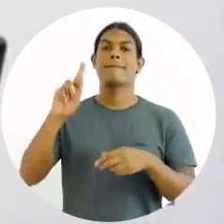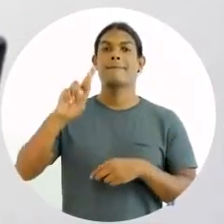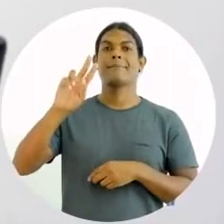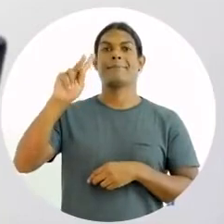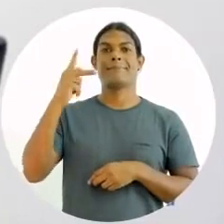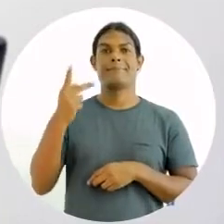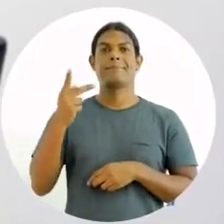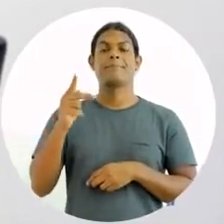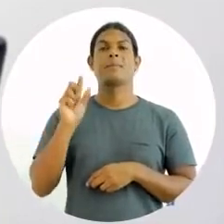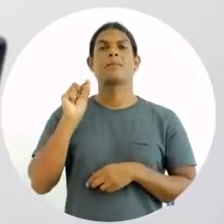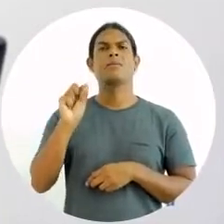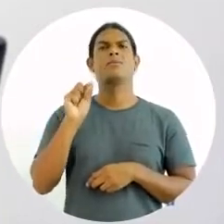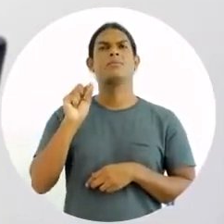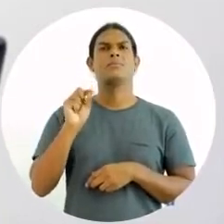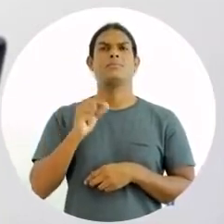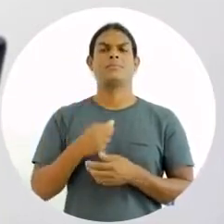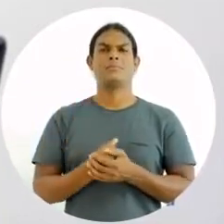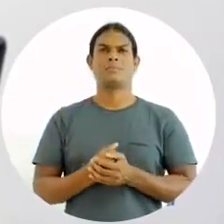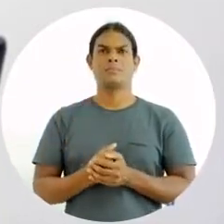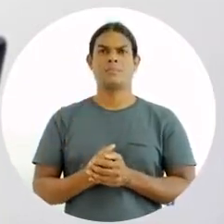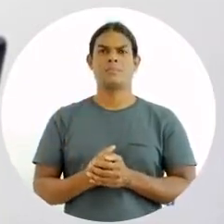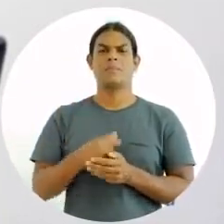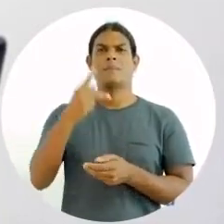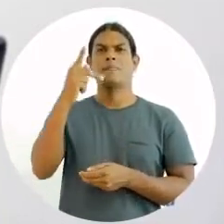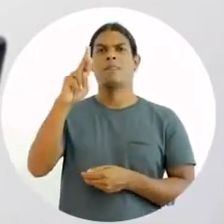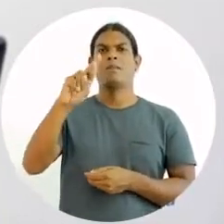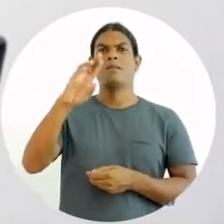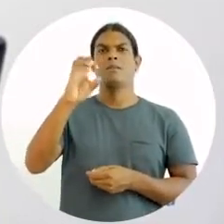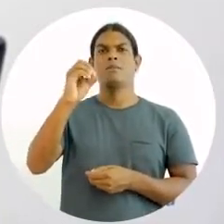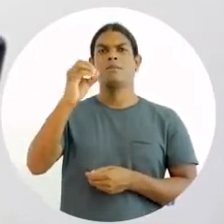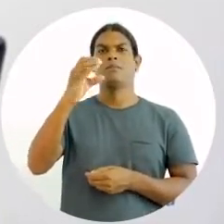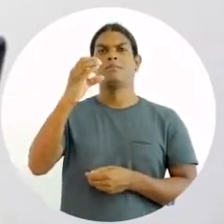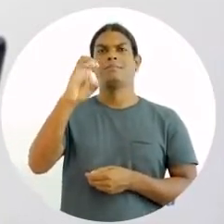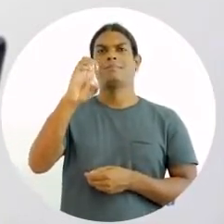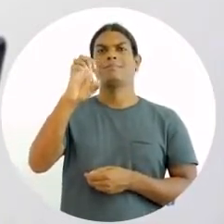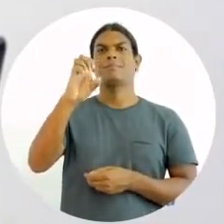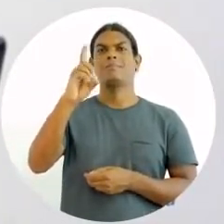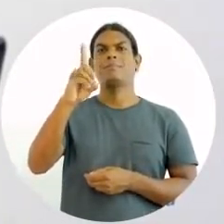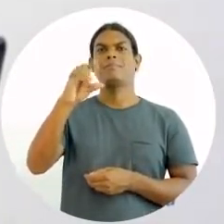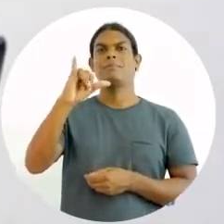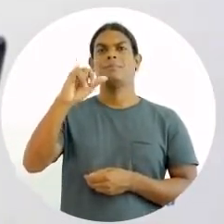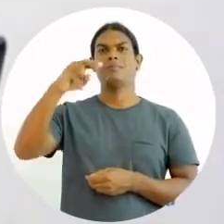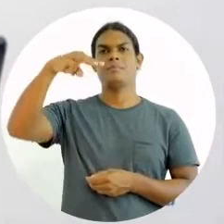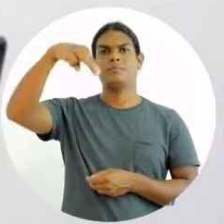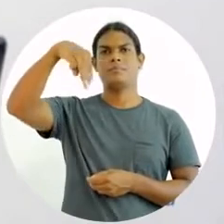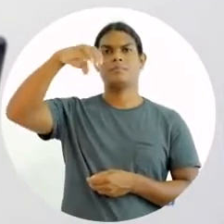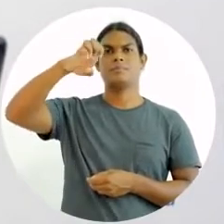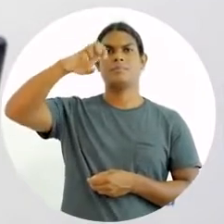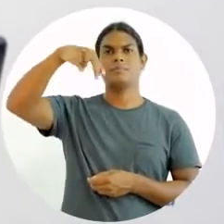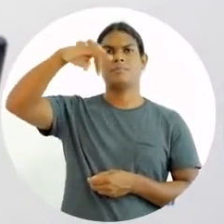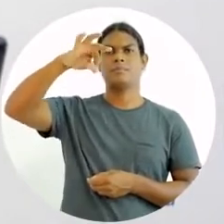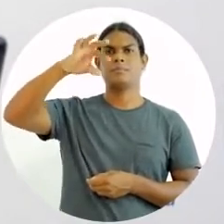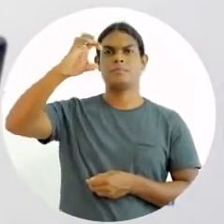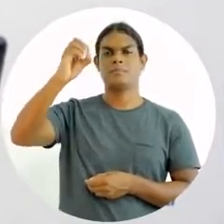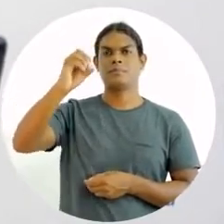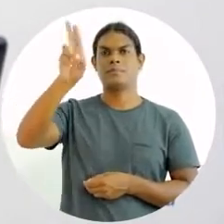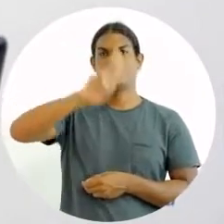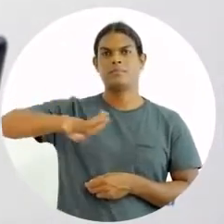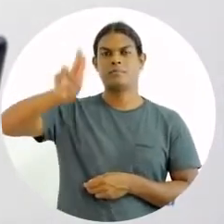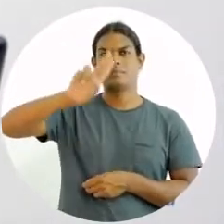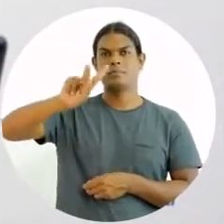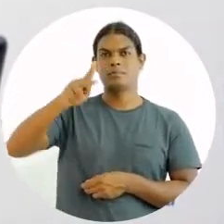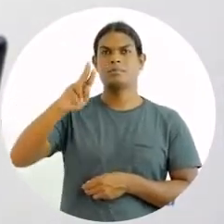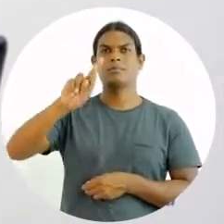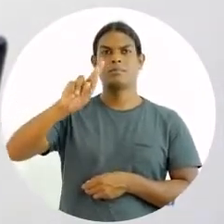são as políticas de recursos humanos? Procedimentos. Os procedimentos implantados na área de recursos humanos.